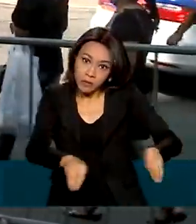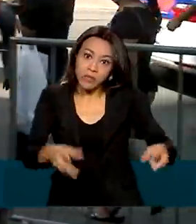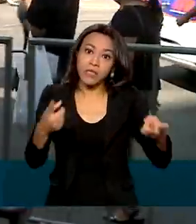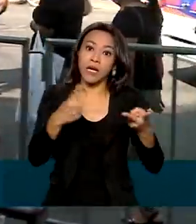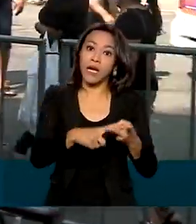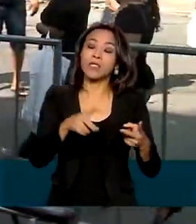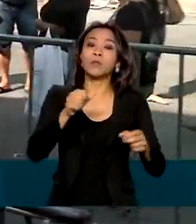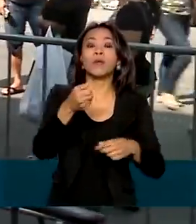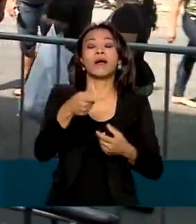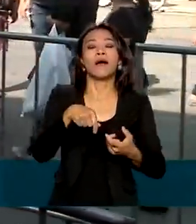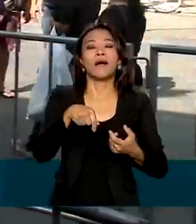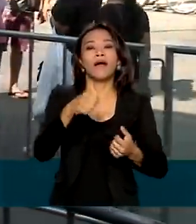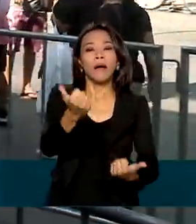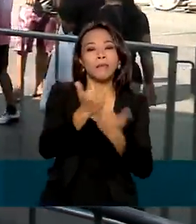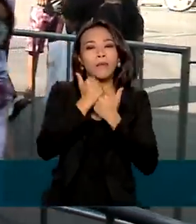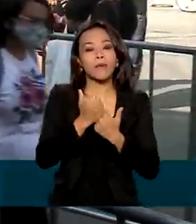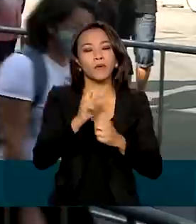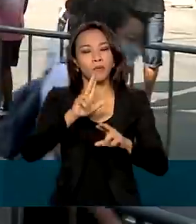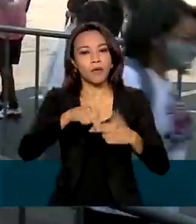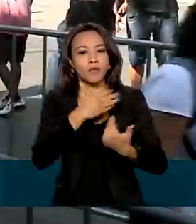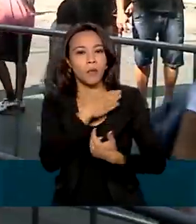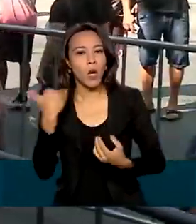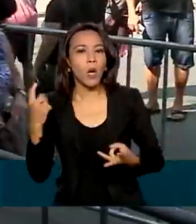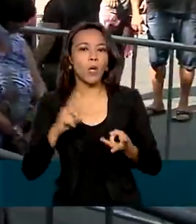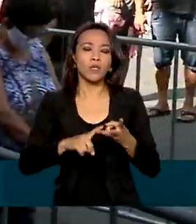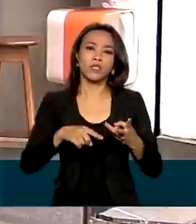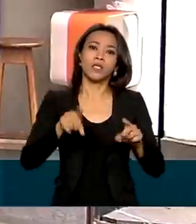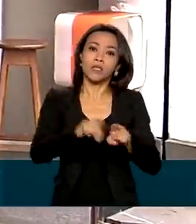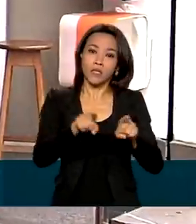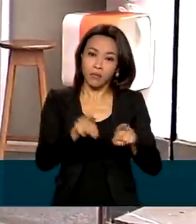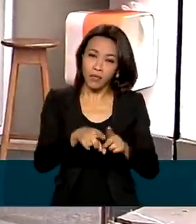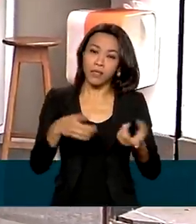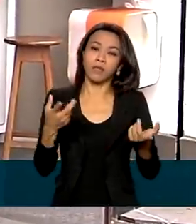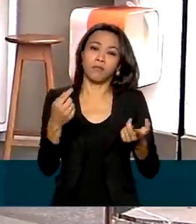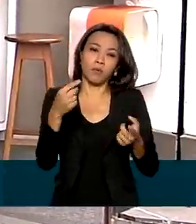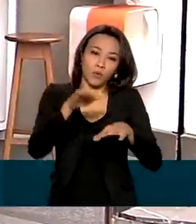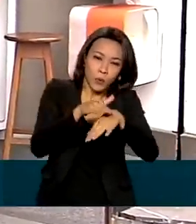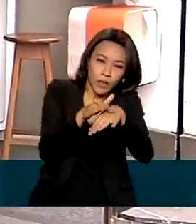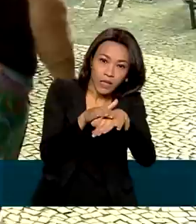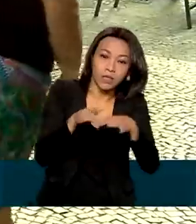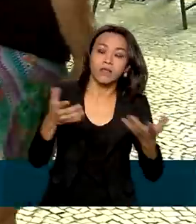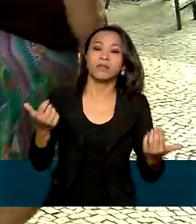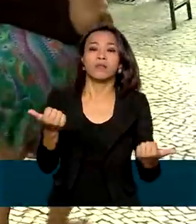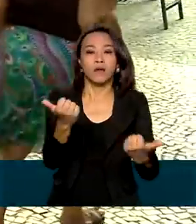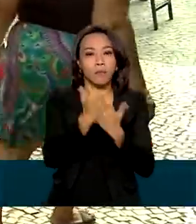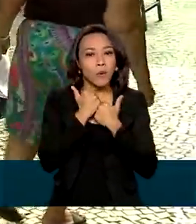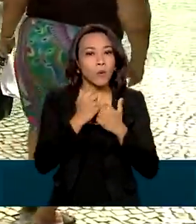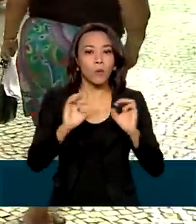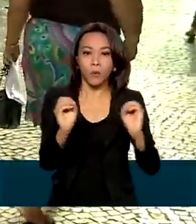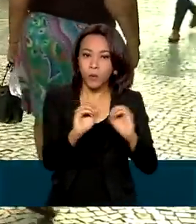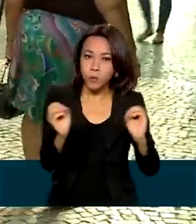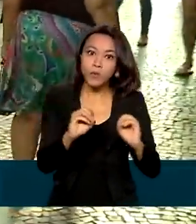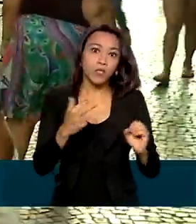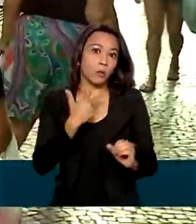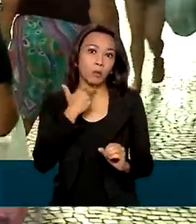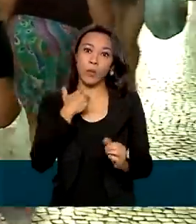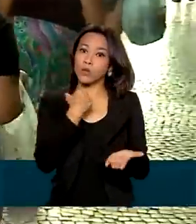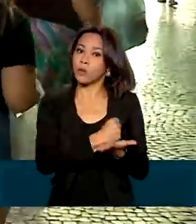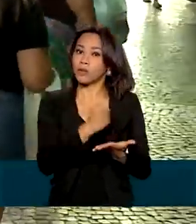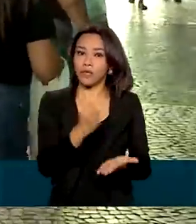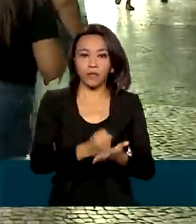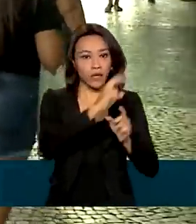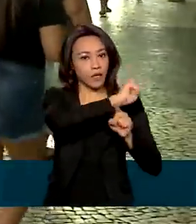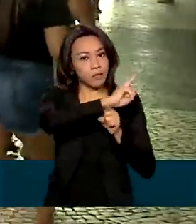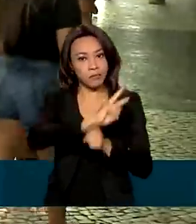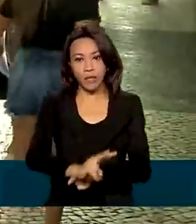morte, auxílio maternidade, auxílio por incapacidade temporária. Além de não poder contratar empréstimos